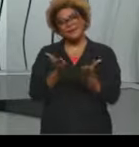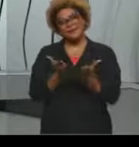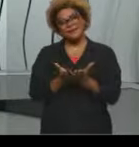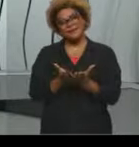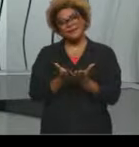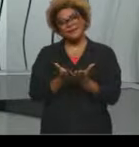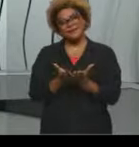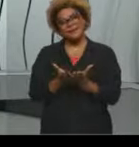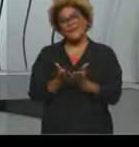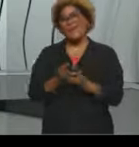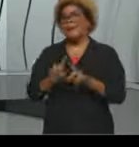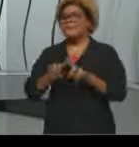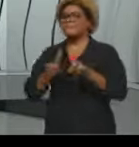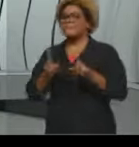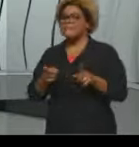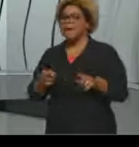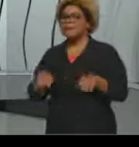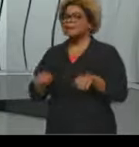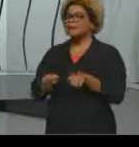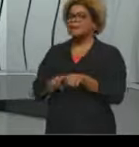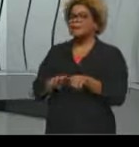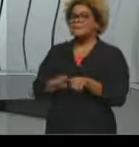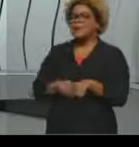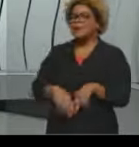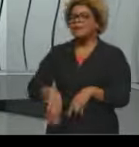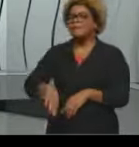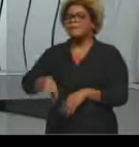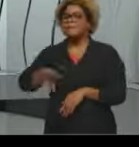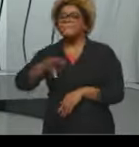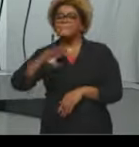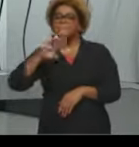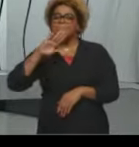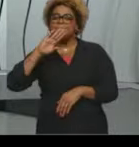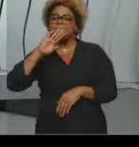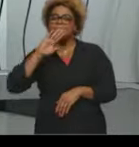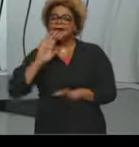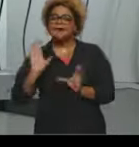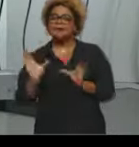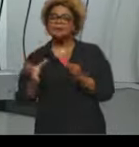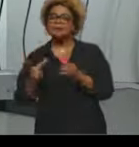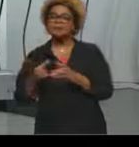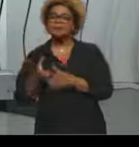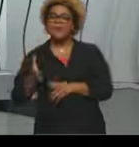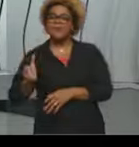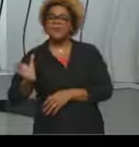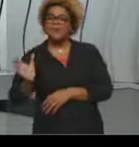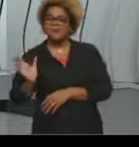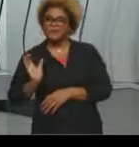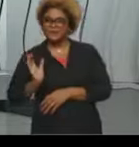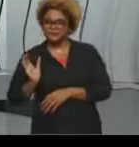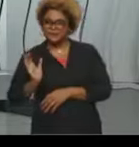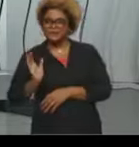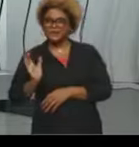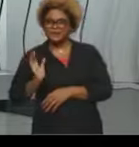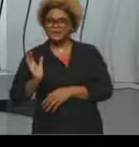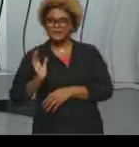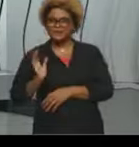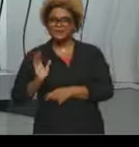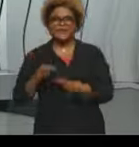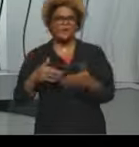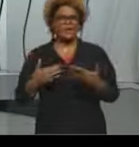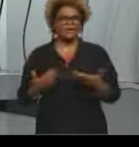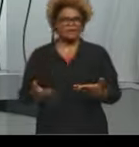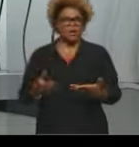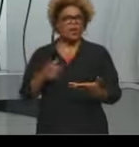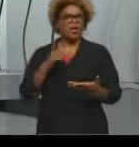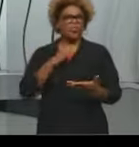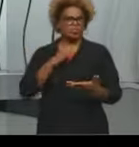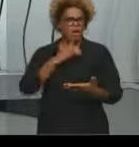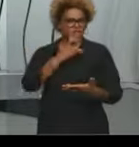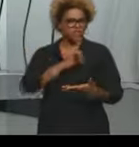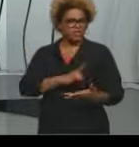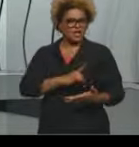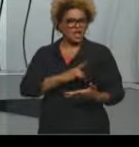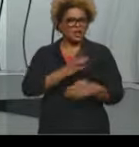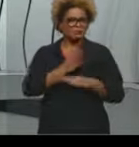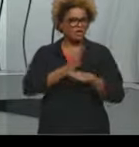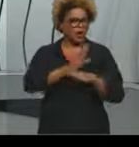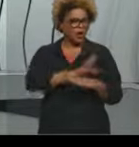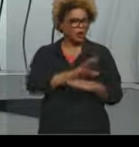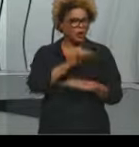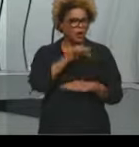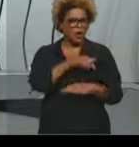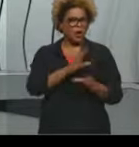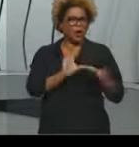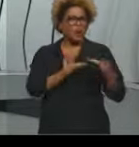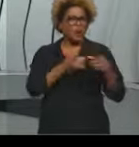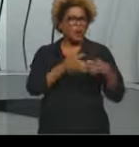mãe dos ricos, né, ou seja, a gente entende que há, que concessões são feitas aos trabalhadores como uma forma de